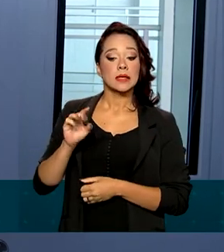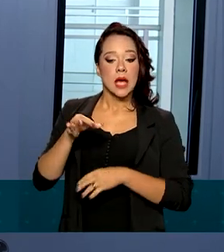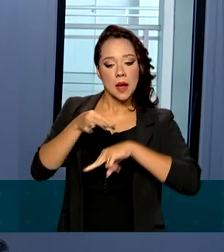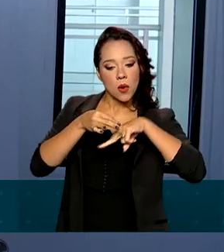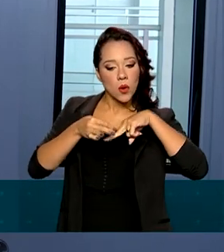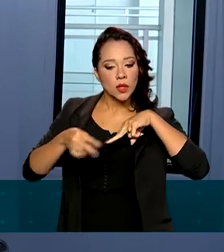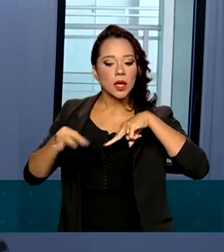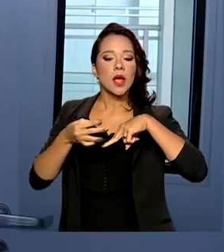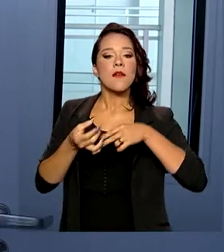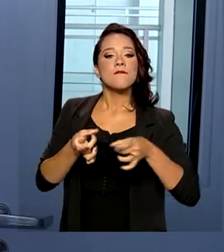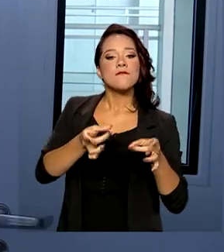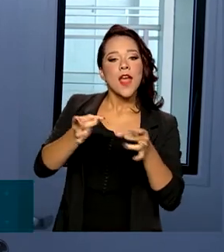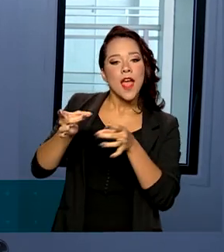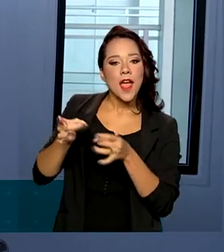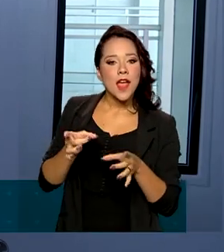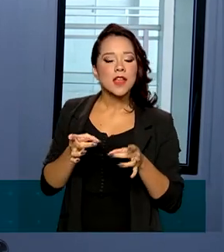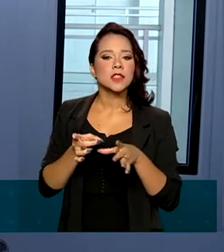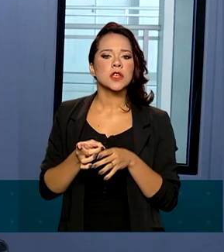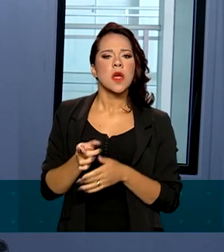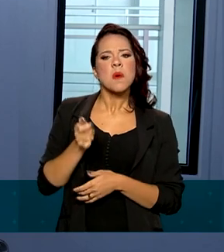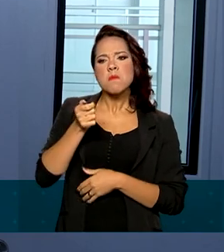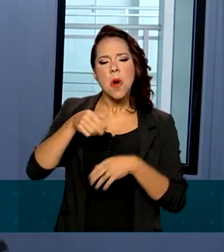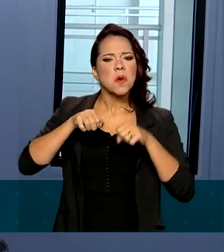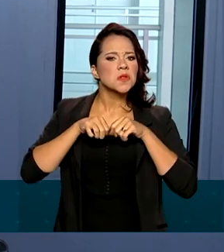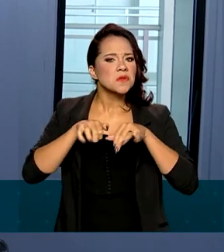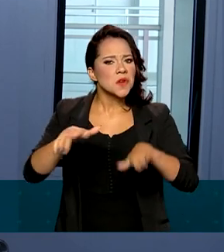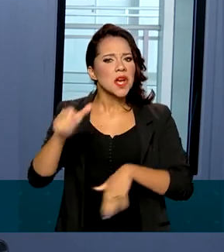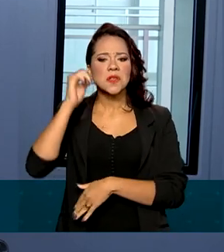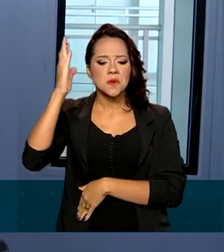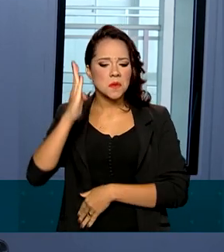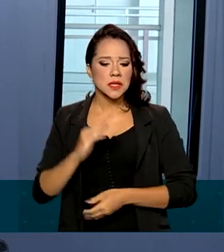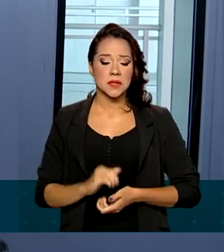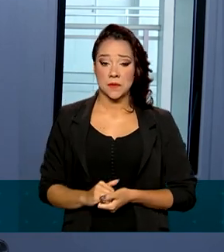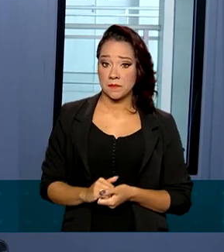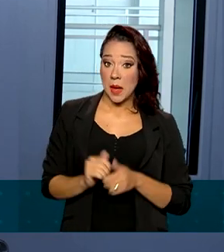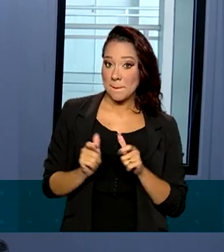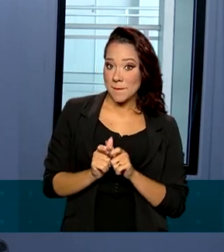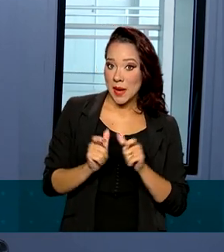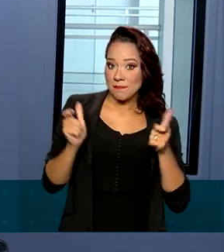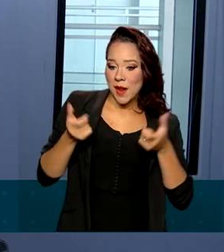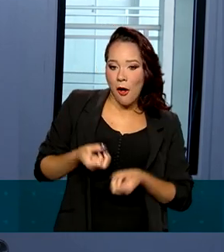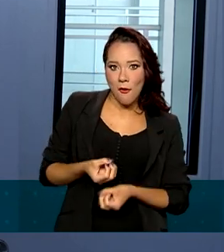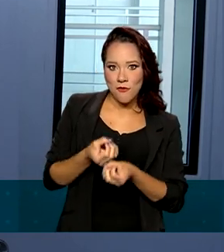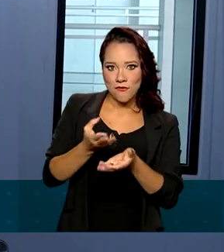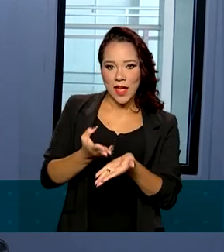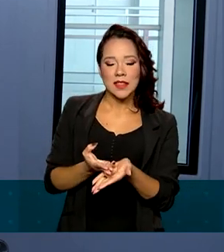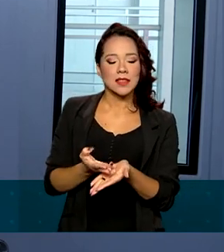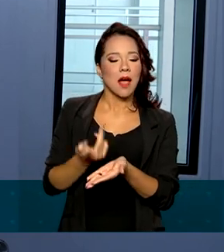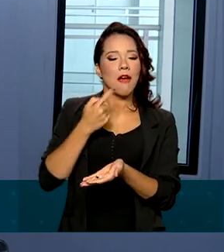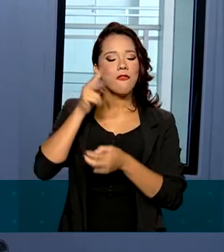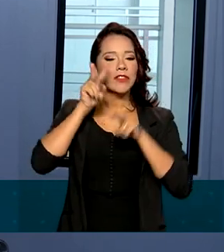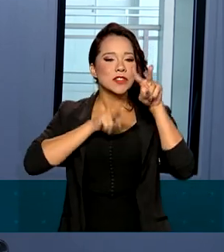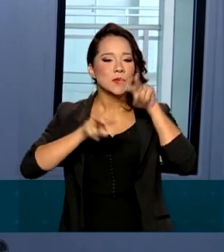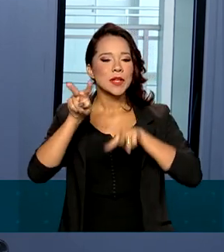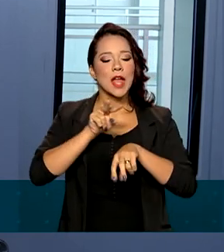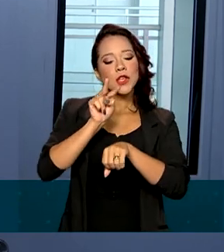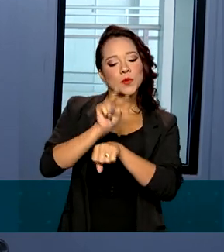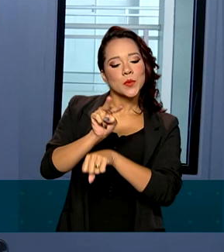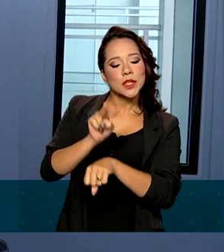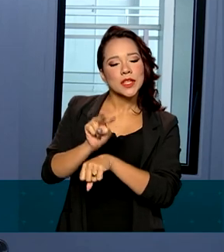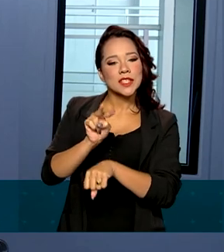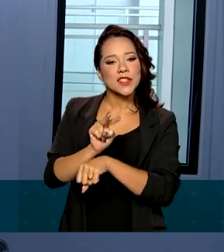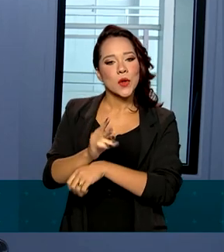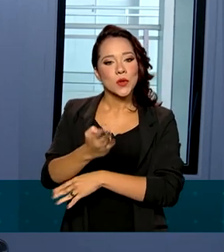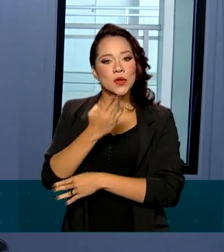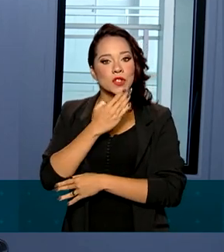cultivo e comercialização pouco difundidos no Brasil para ampliar a oferta, dar visibilidade e preservar